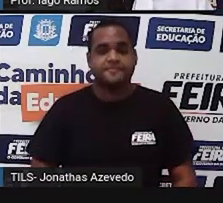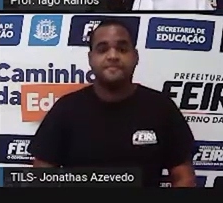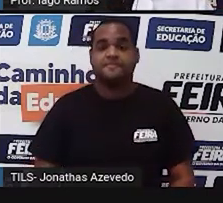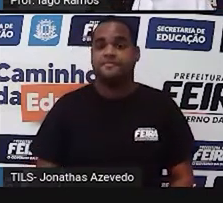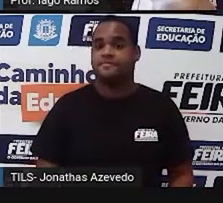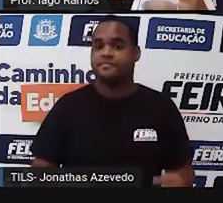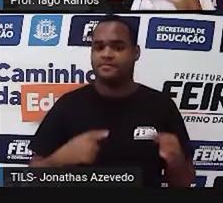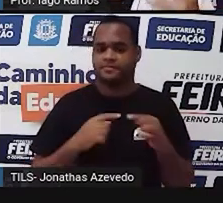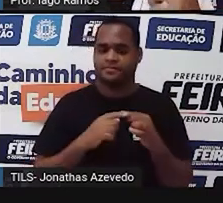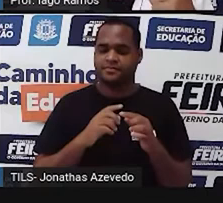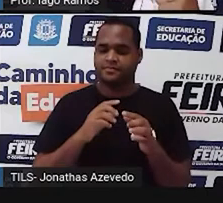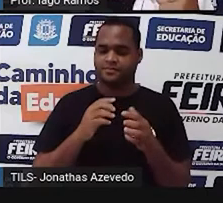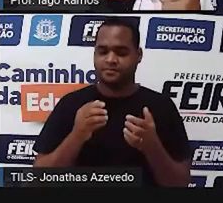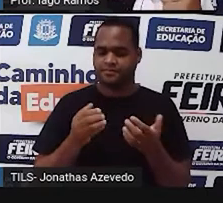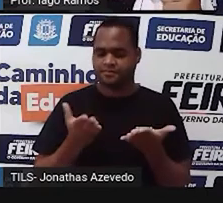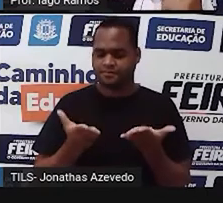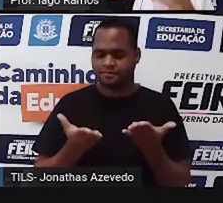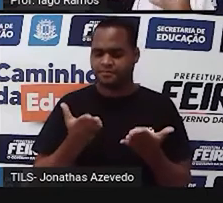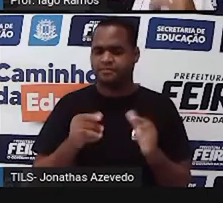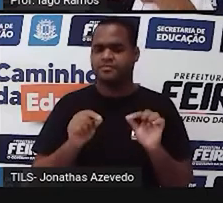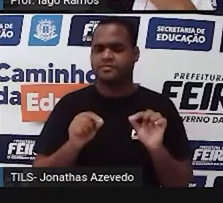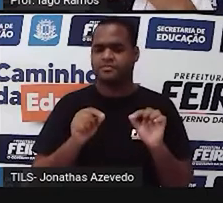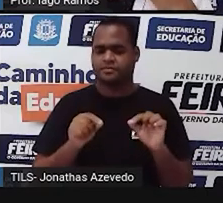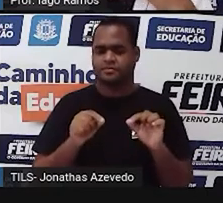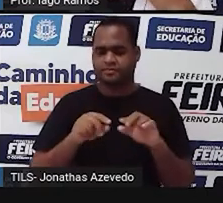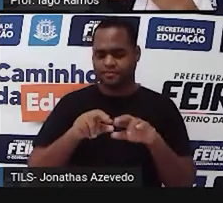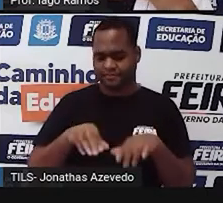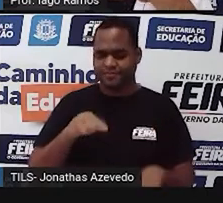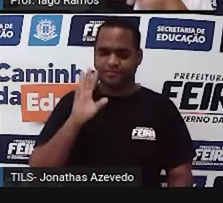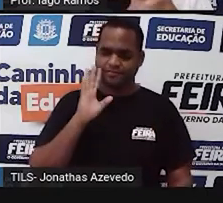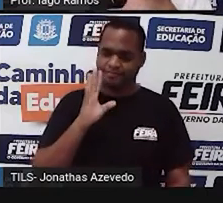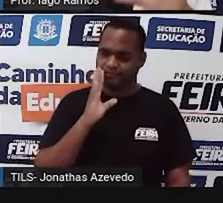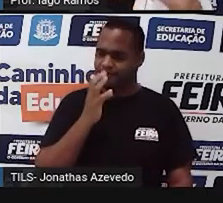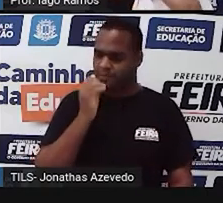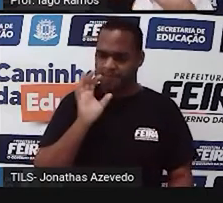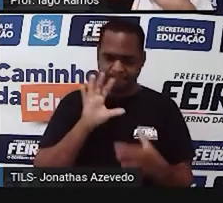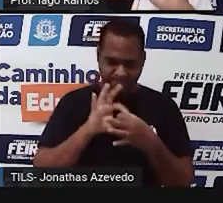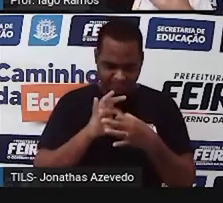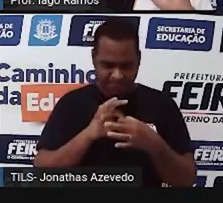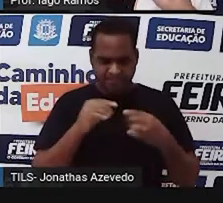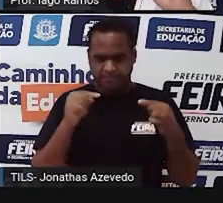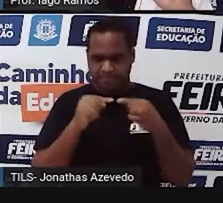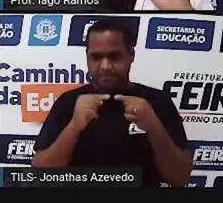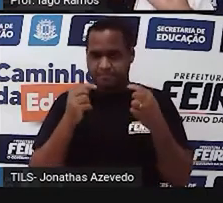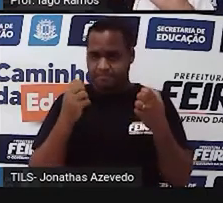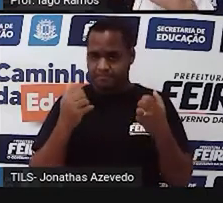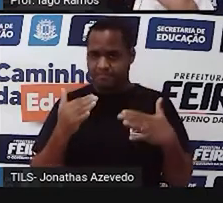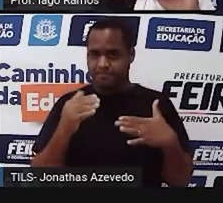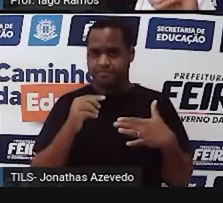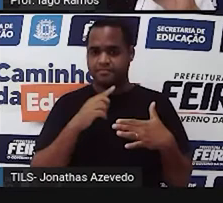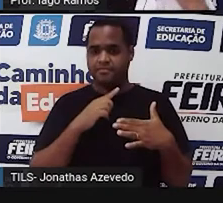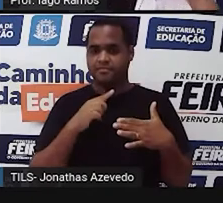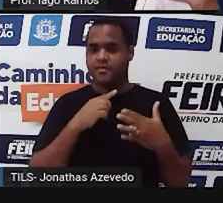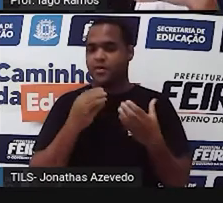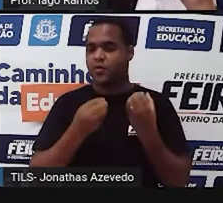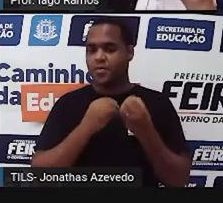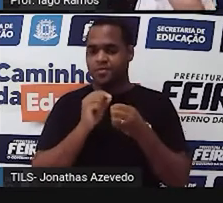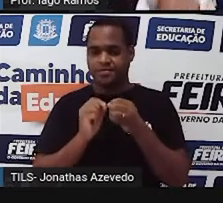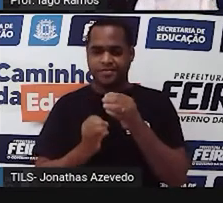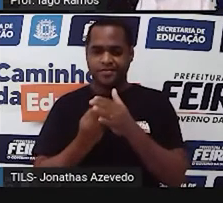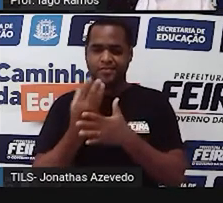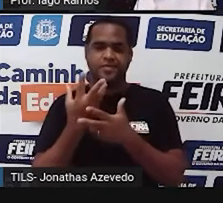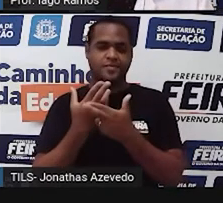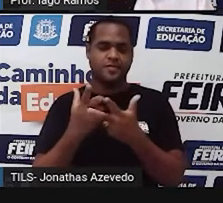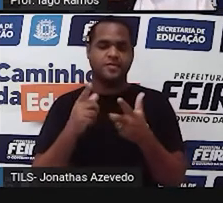balança, a gente vai falar coisas bem legais em relação a ela. Vai ter até um momentozinho aqui de como é que surgiu, onde é que